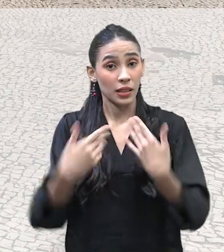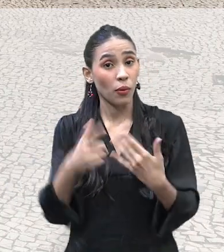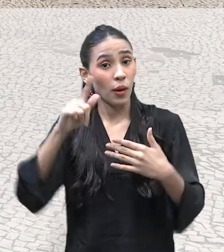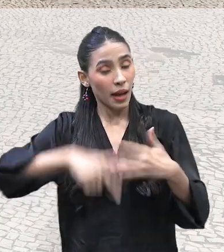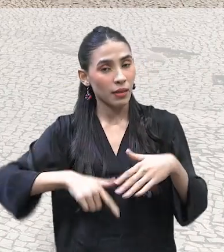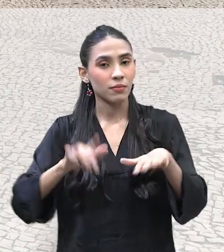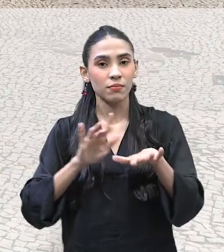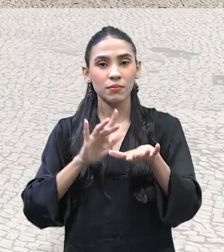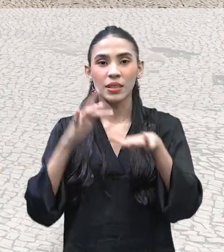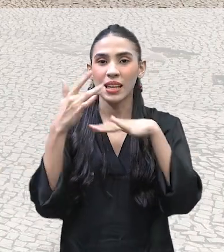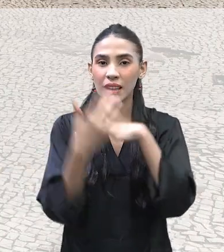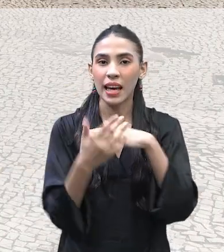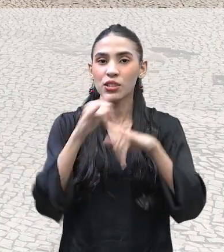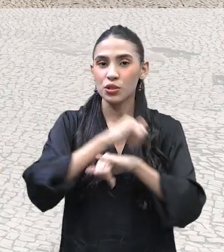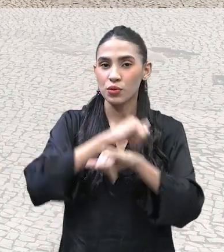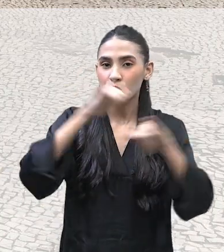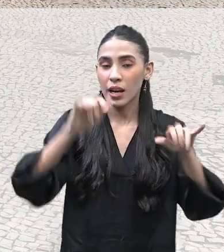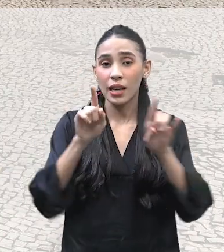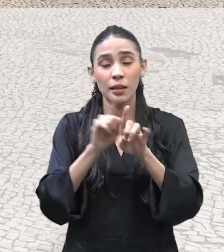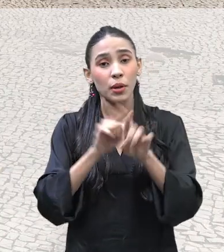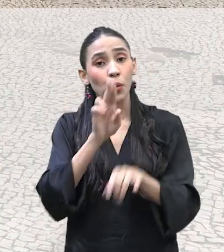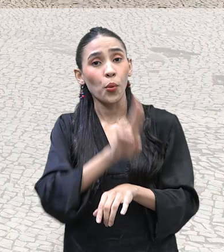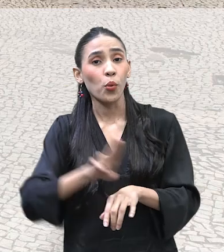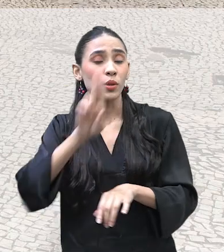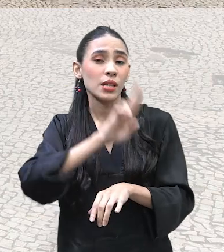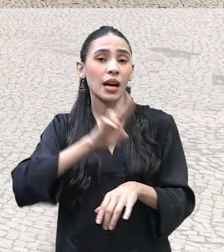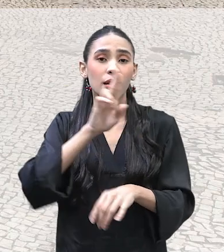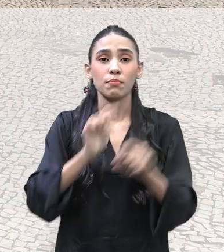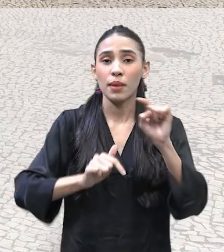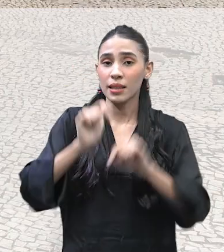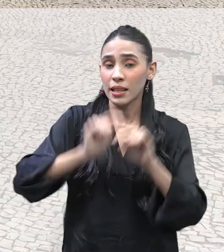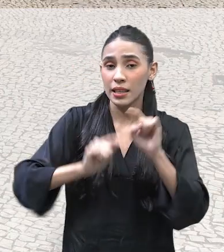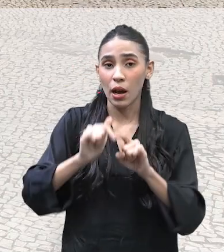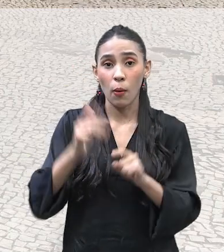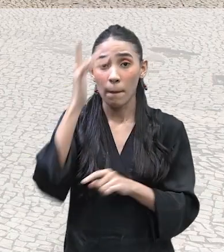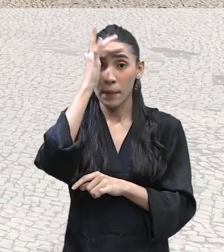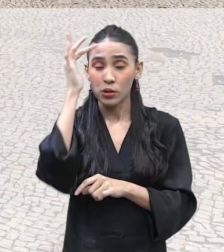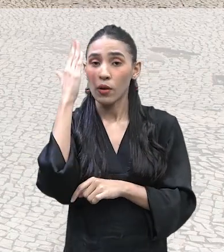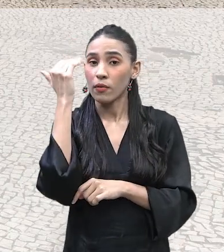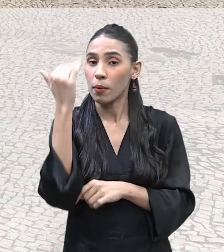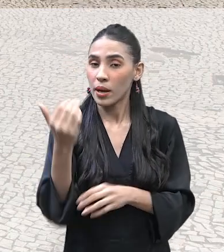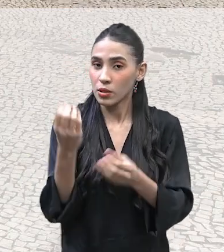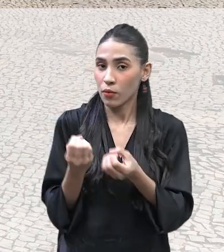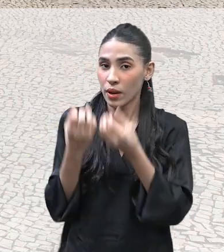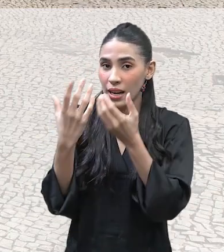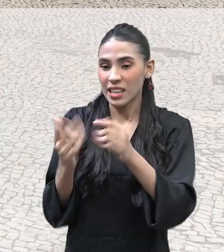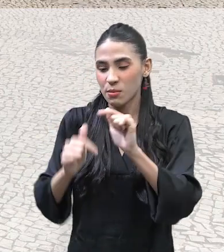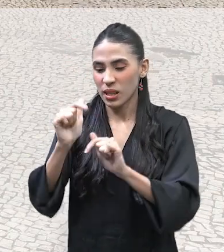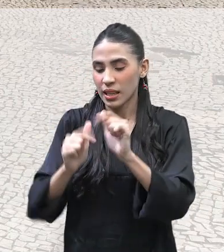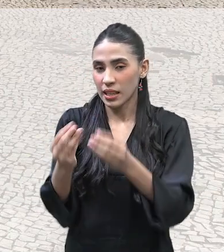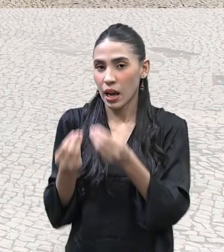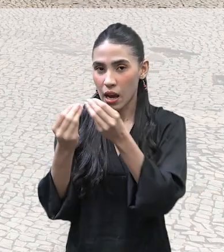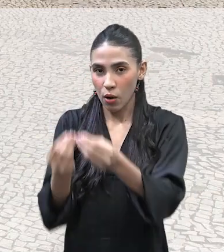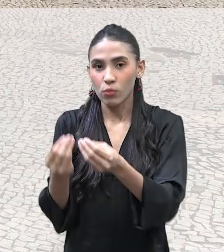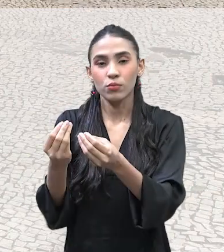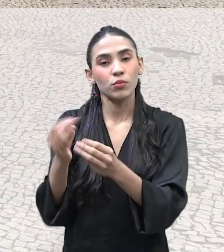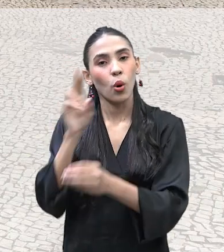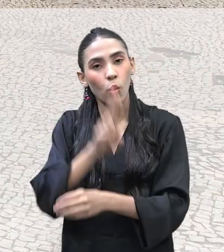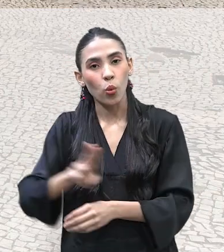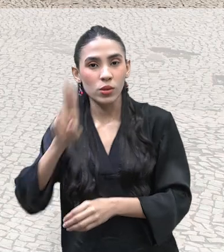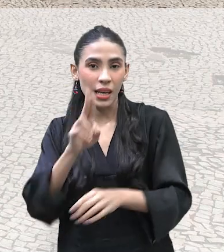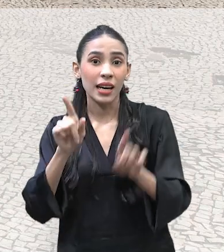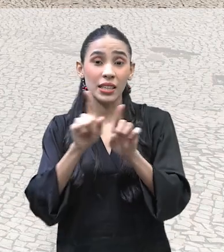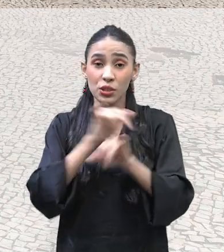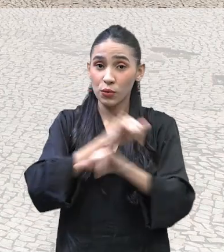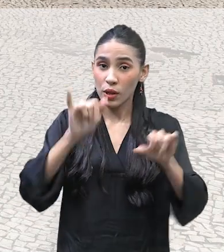marketing também, de usar até mesmo acessórios. Pessoas famosas, eles oferecem, às vezes, acessórios para as pessoas usarem e fazer esse